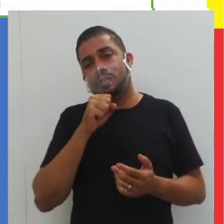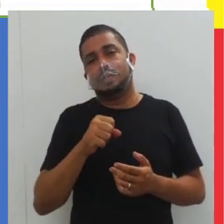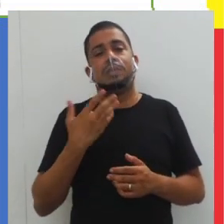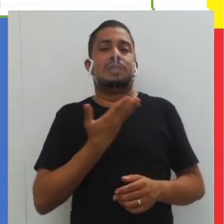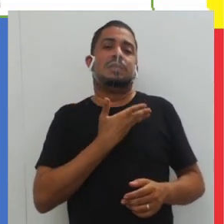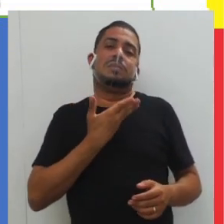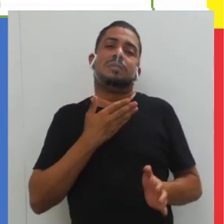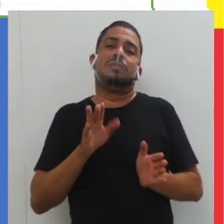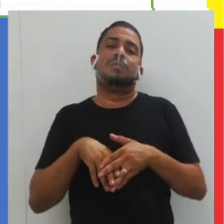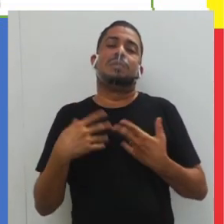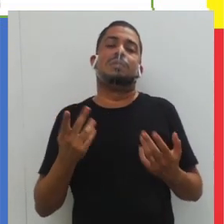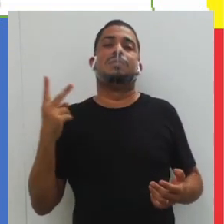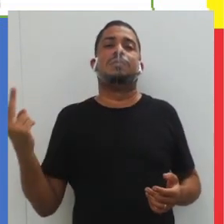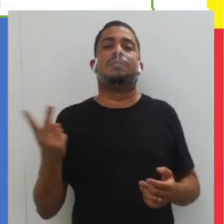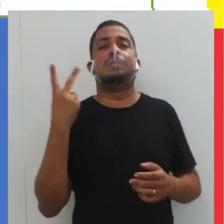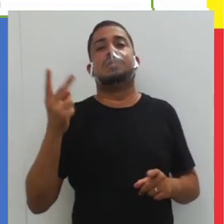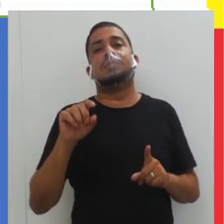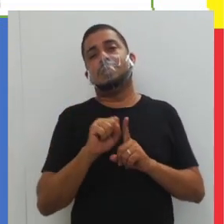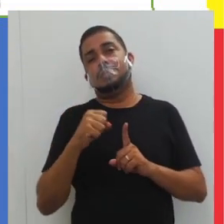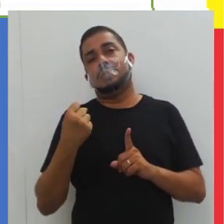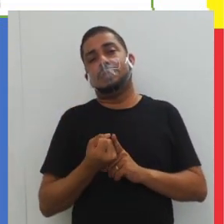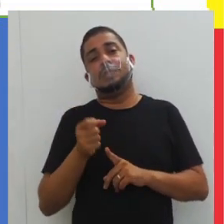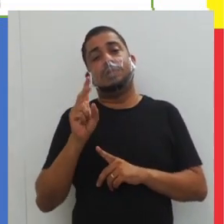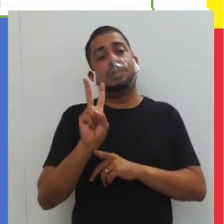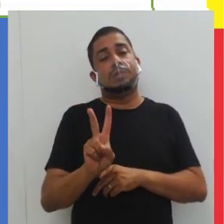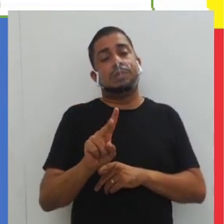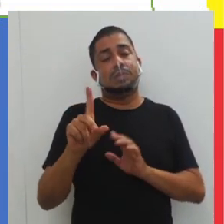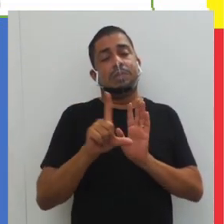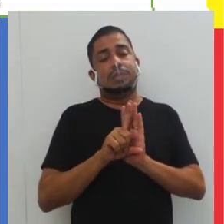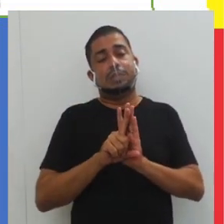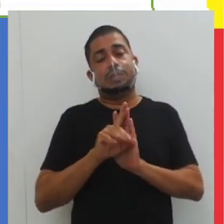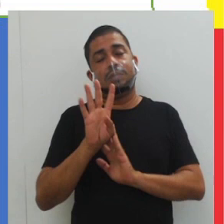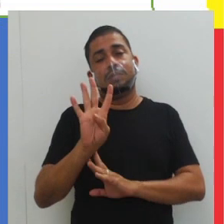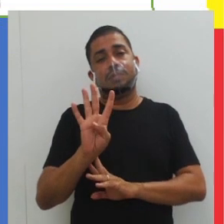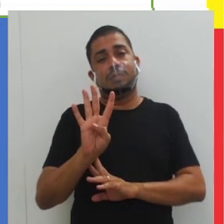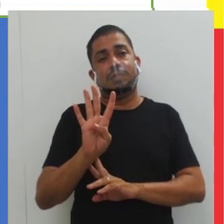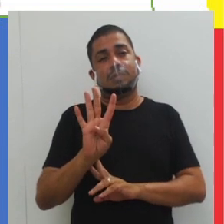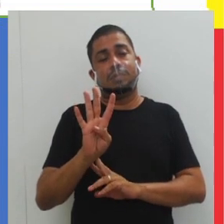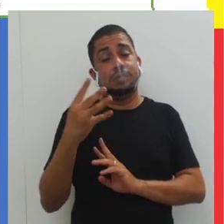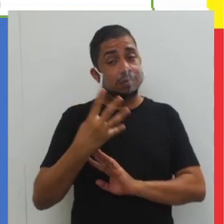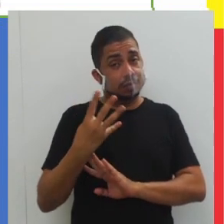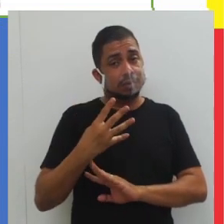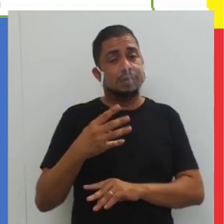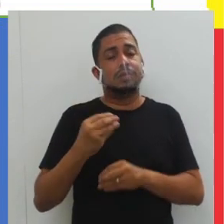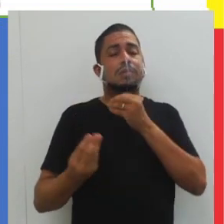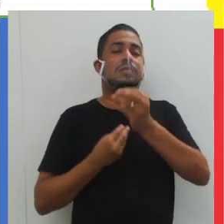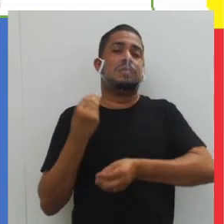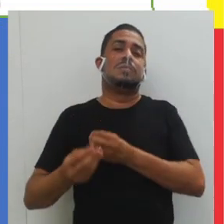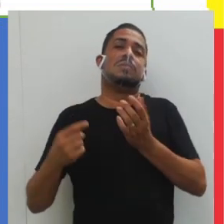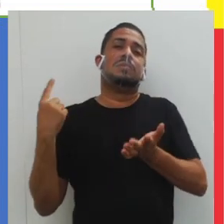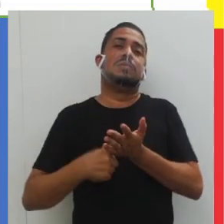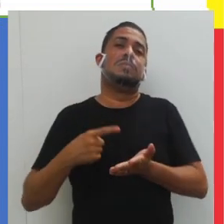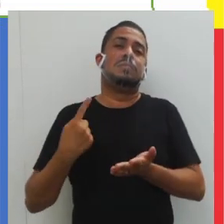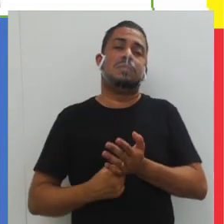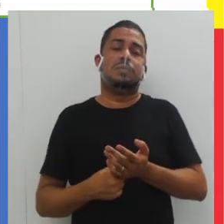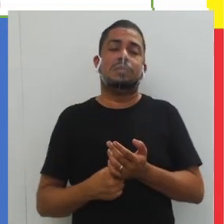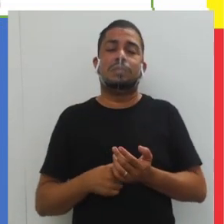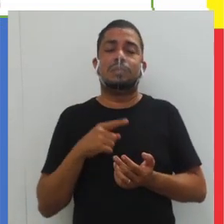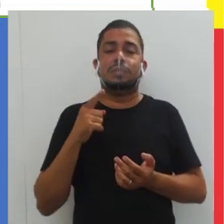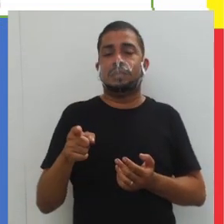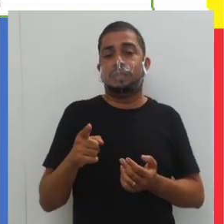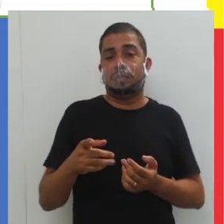com seus amigos. Qual o valor social dessas duas leis? Quarto, como foram registrados